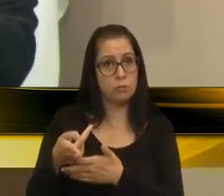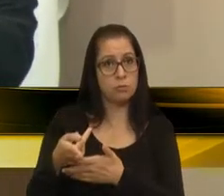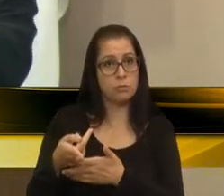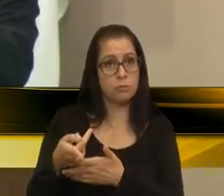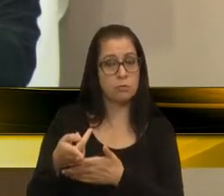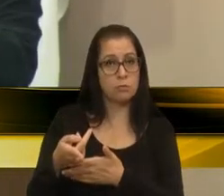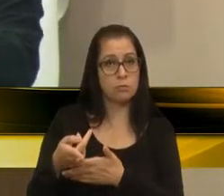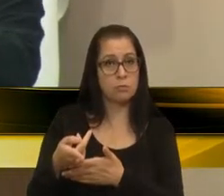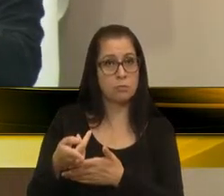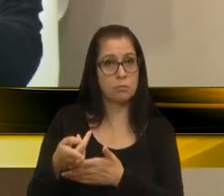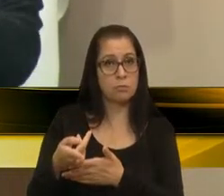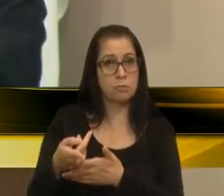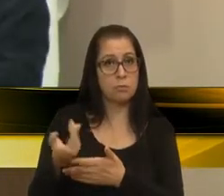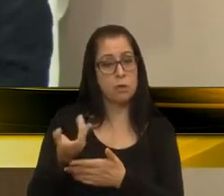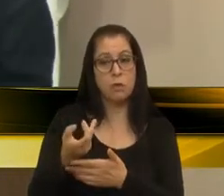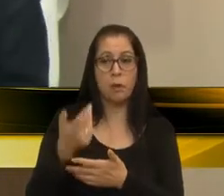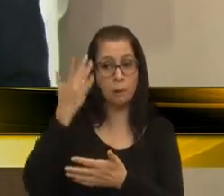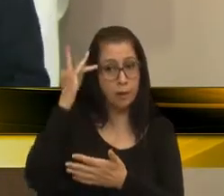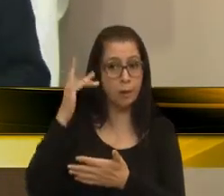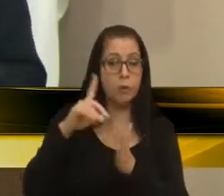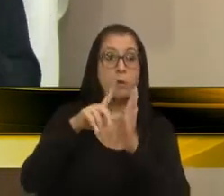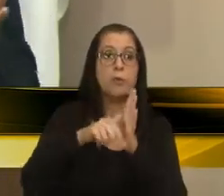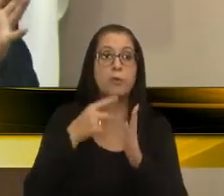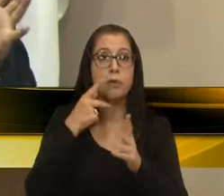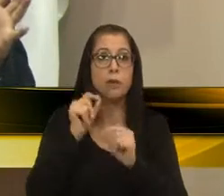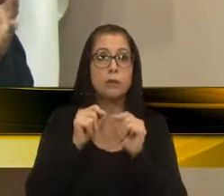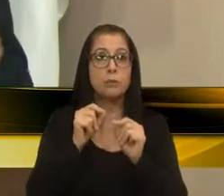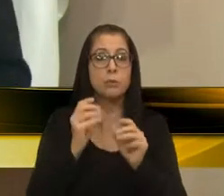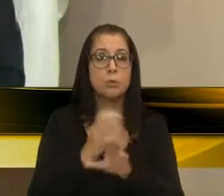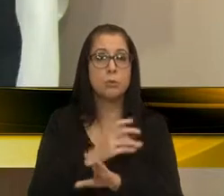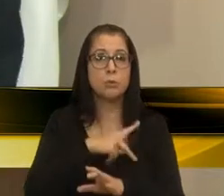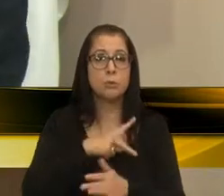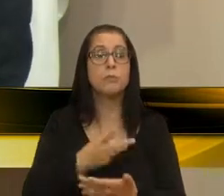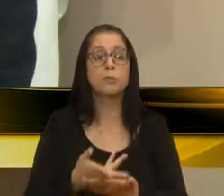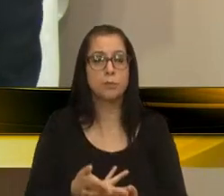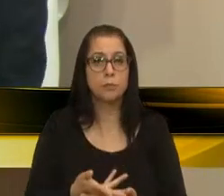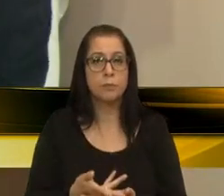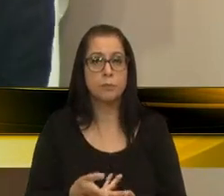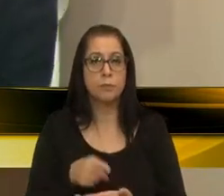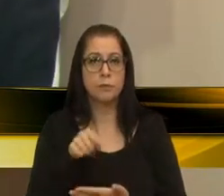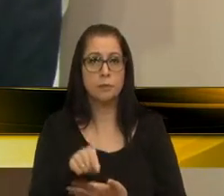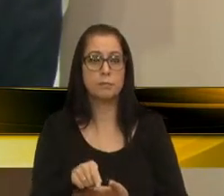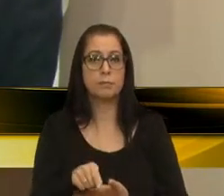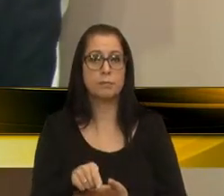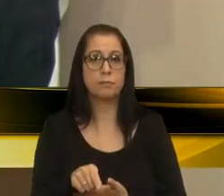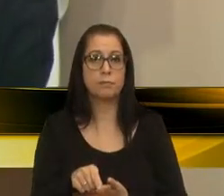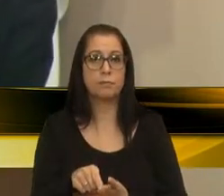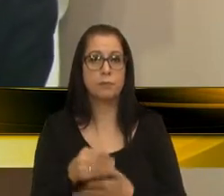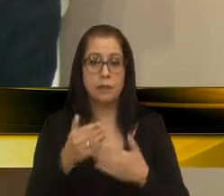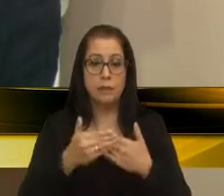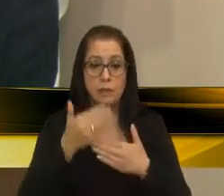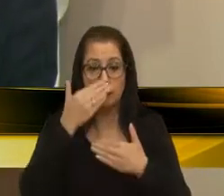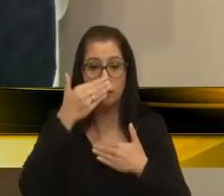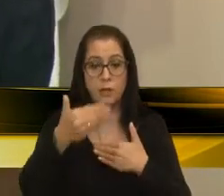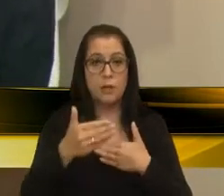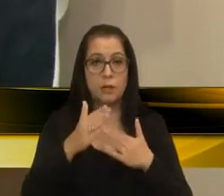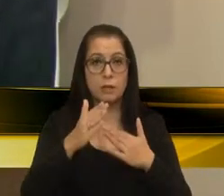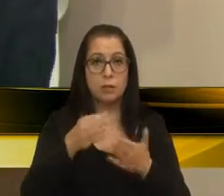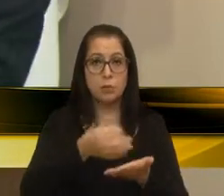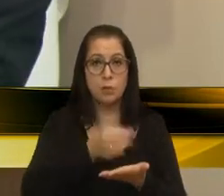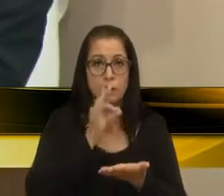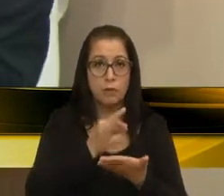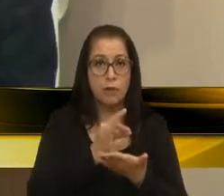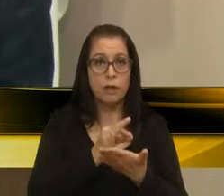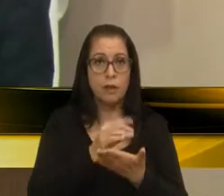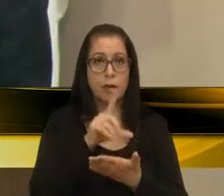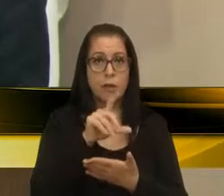eu quero que, amanhã, depois, falar sobre aqui, para concluir, sobre o dentro, porque lá, na frente do café, do lago, lá que vai, a Venda da